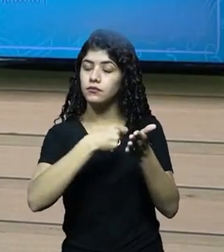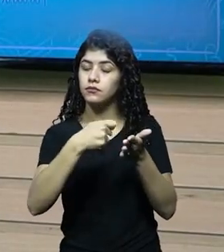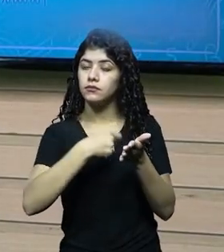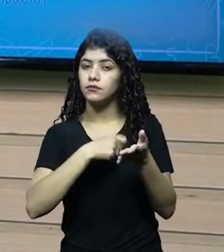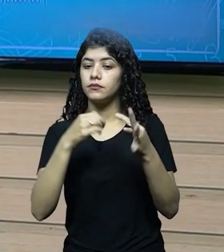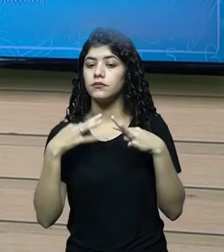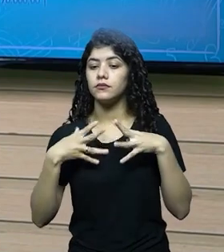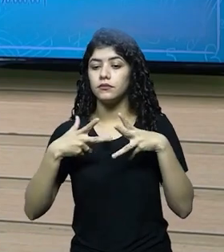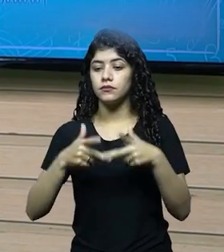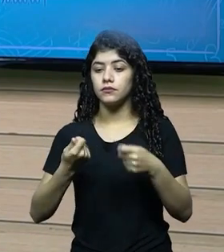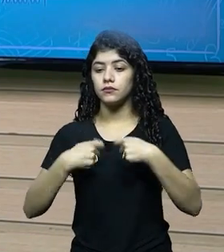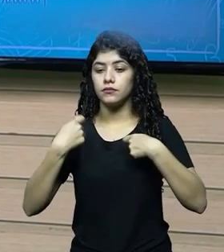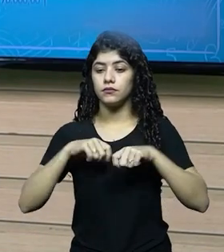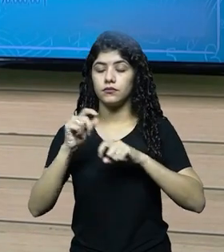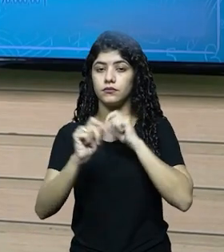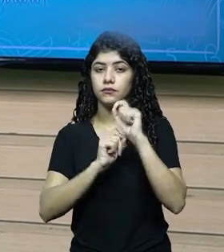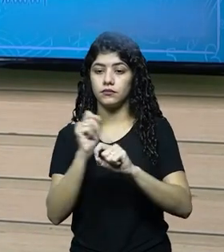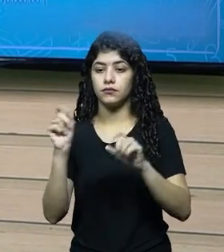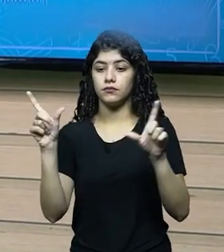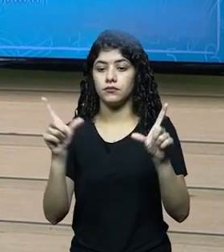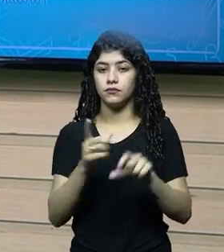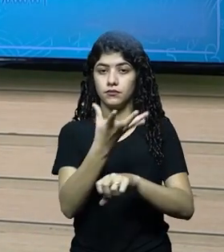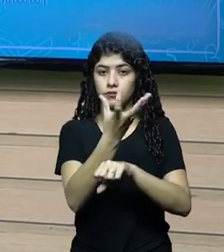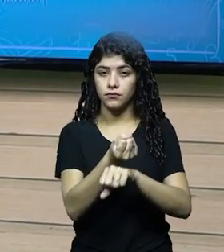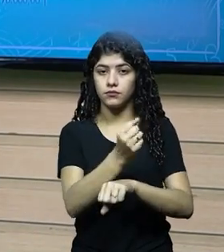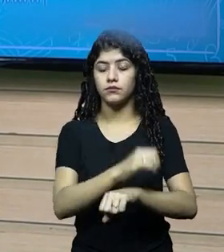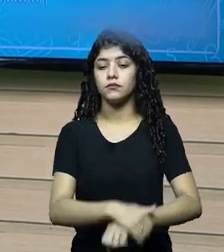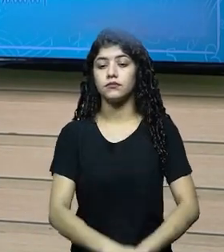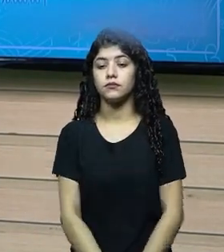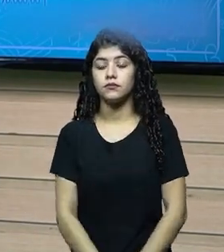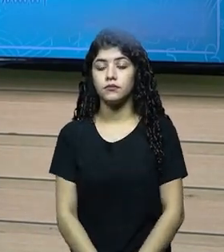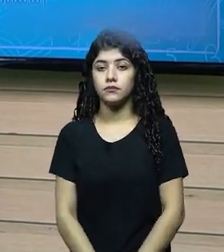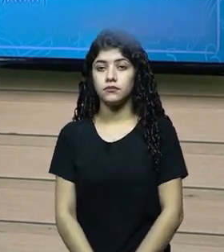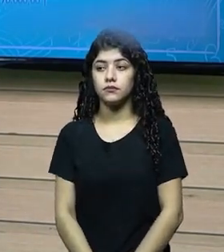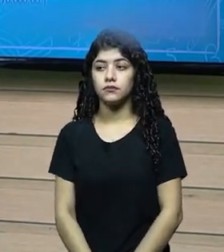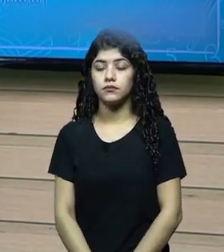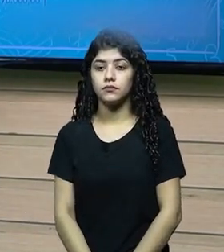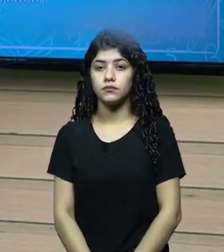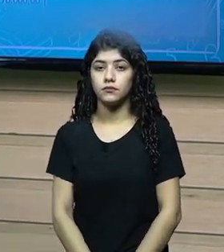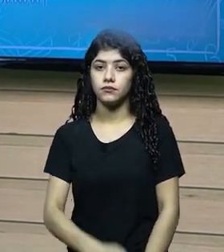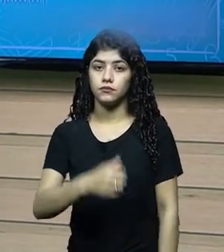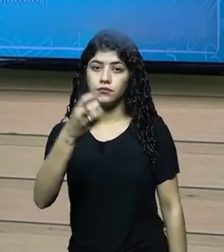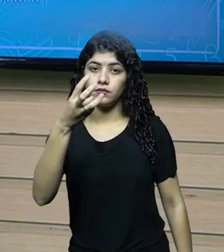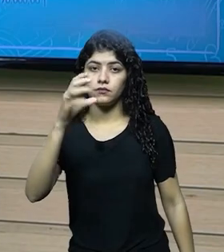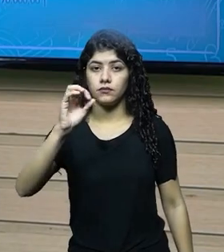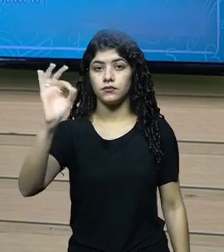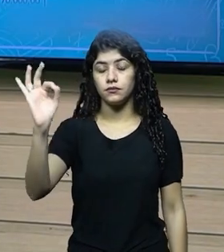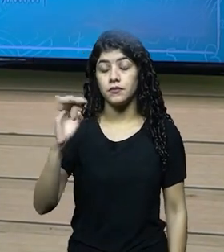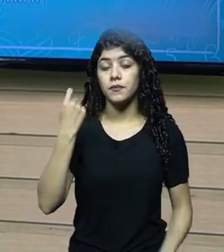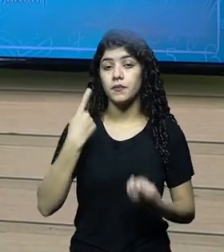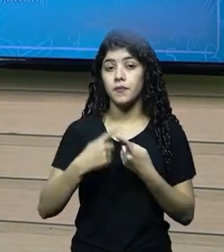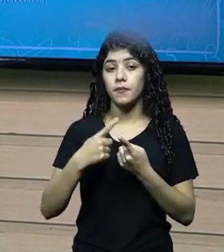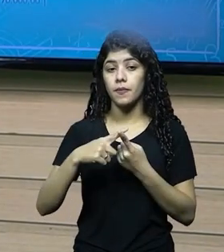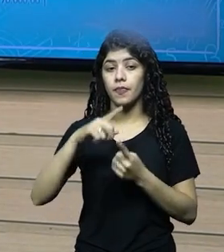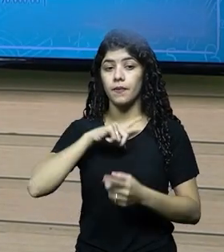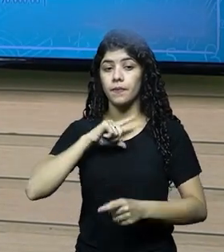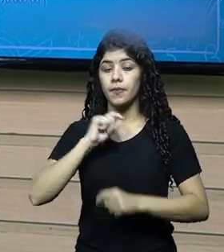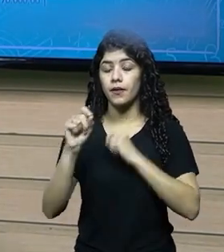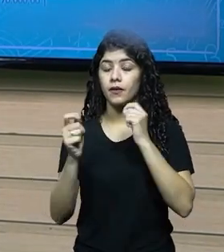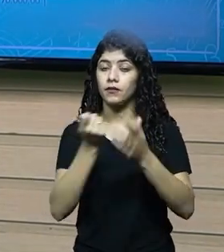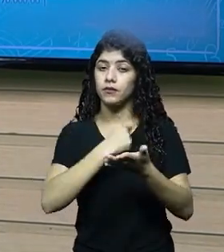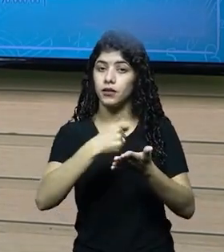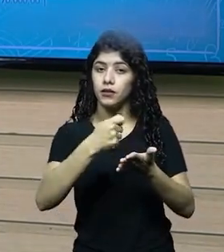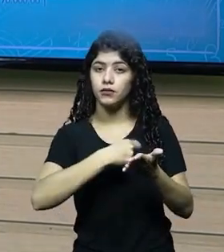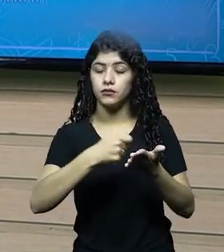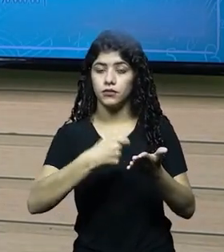dos ativos, eles devem ser baixados daquela conta, respectivamente, referente a 30%. Por quê? Porque era